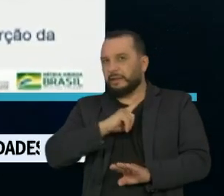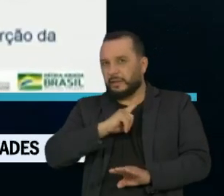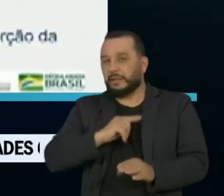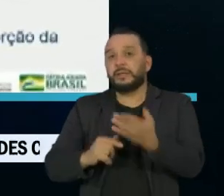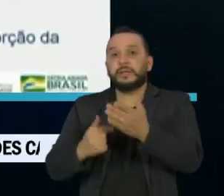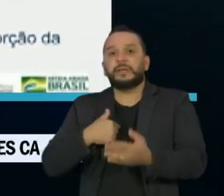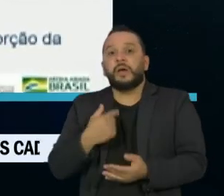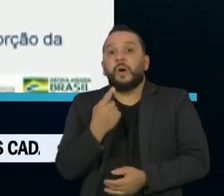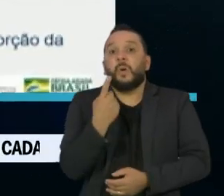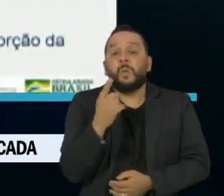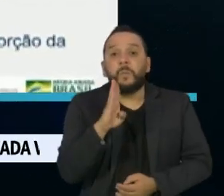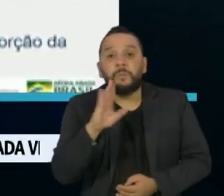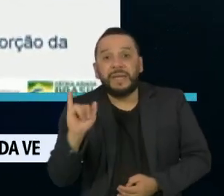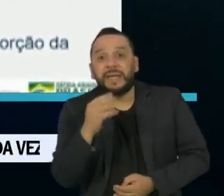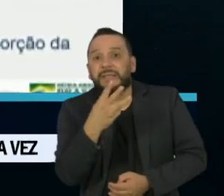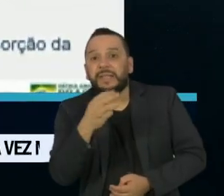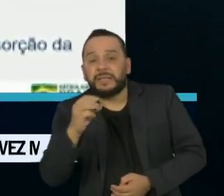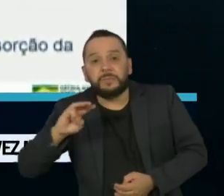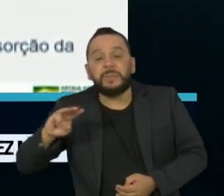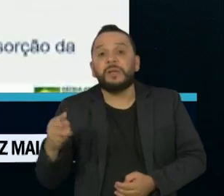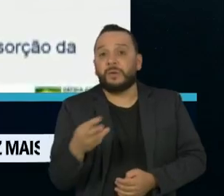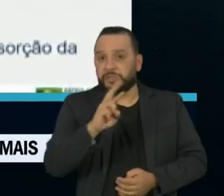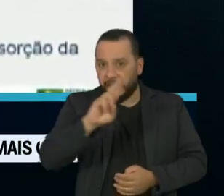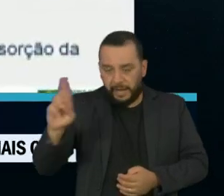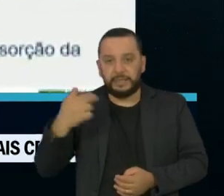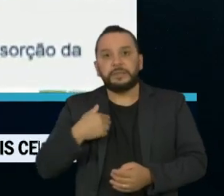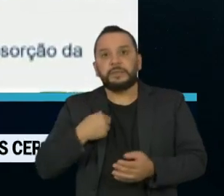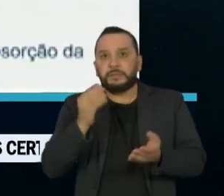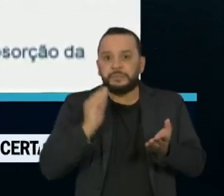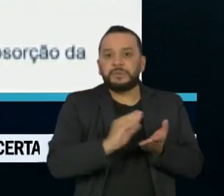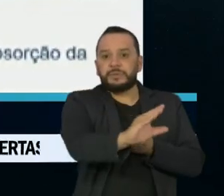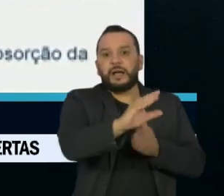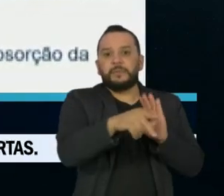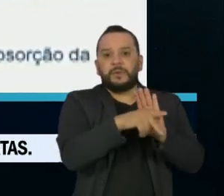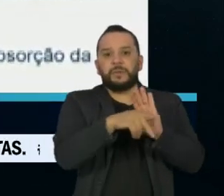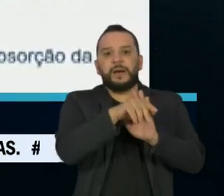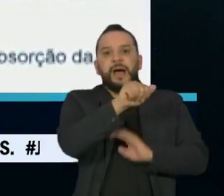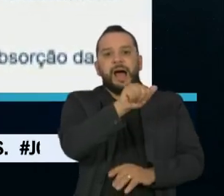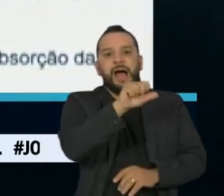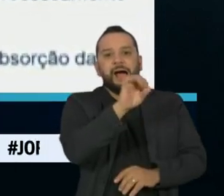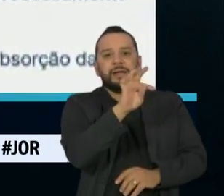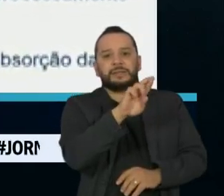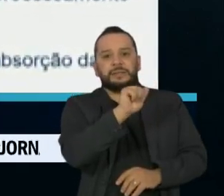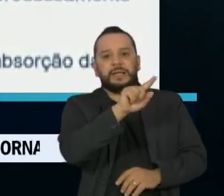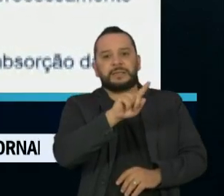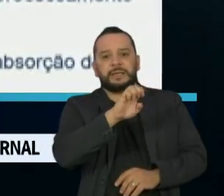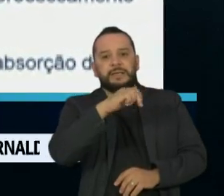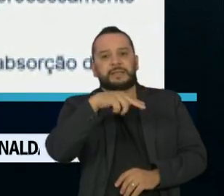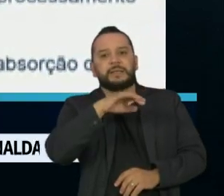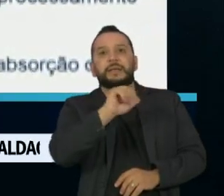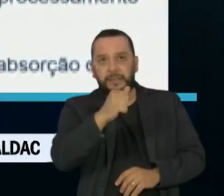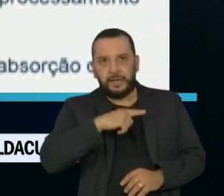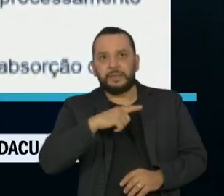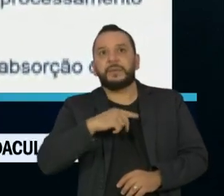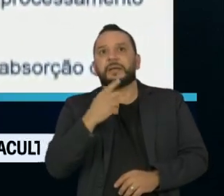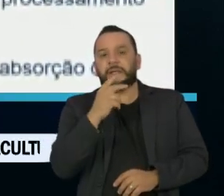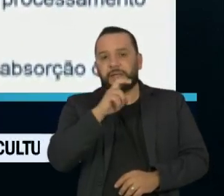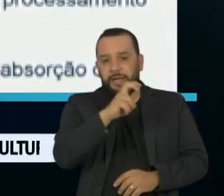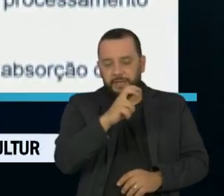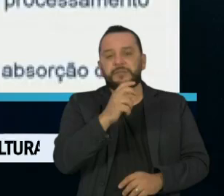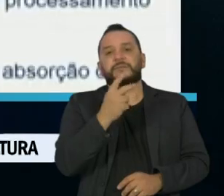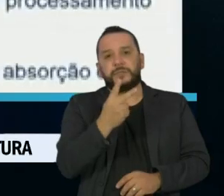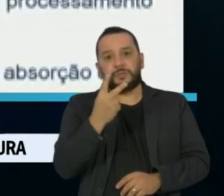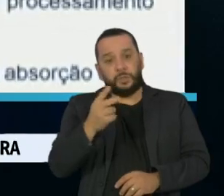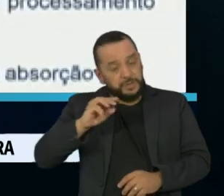inclui 1 bilhão e 300 milhões de reais para a farmacêutica AstraZeneca 522 milhões para produzir a vacina na